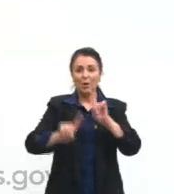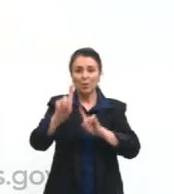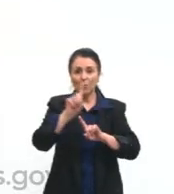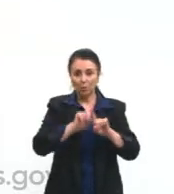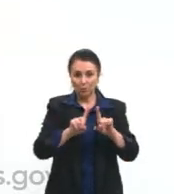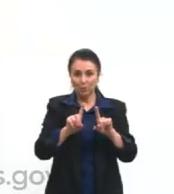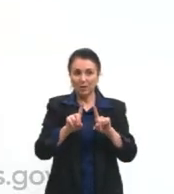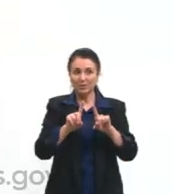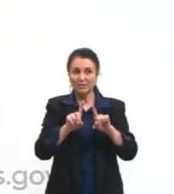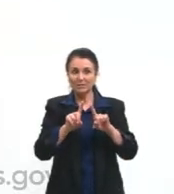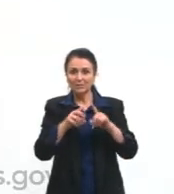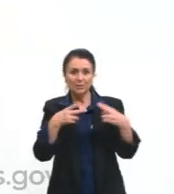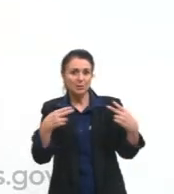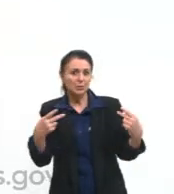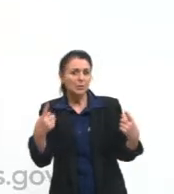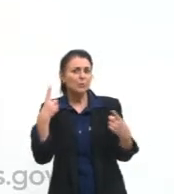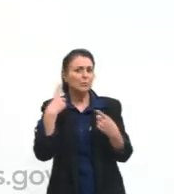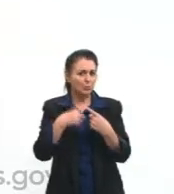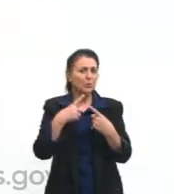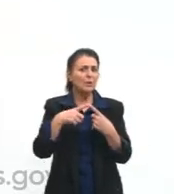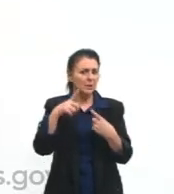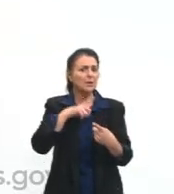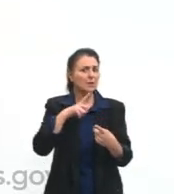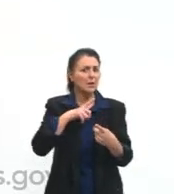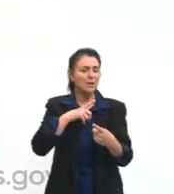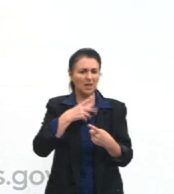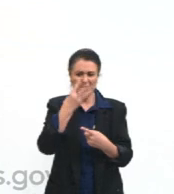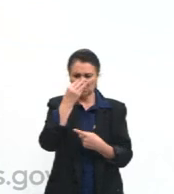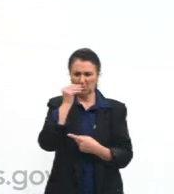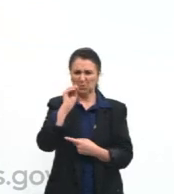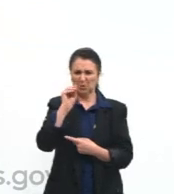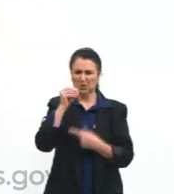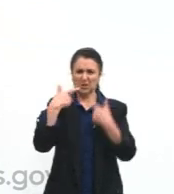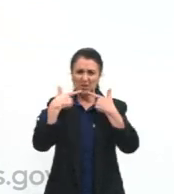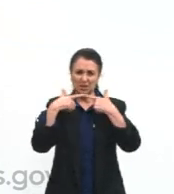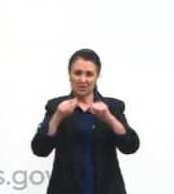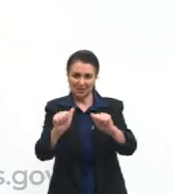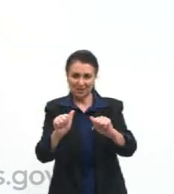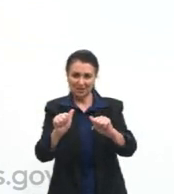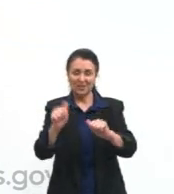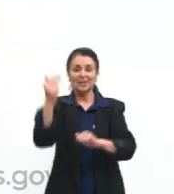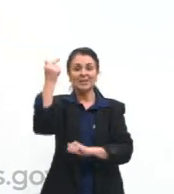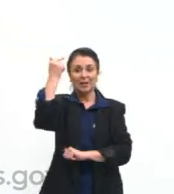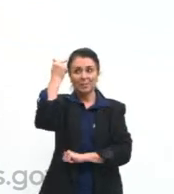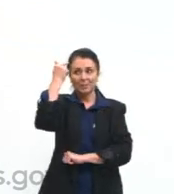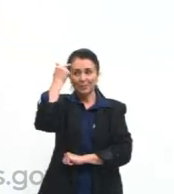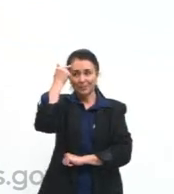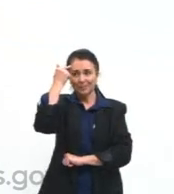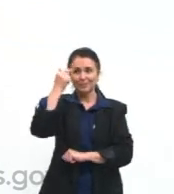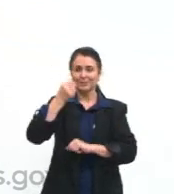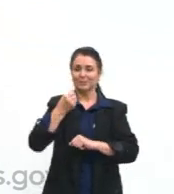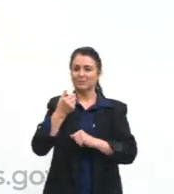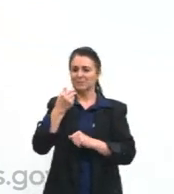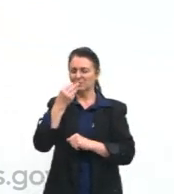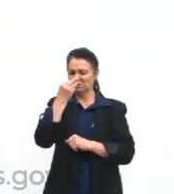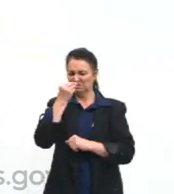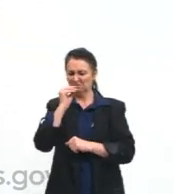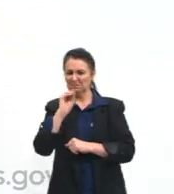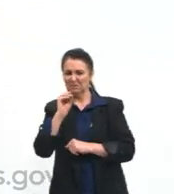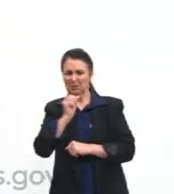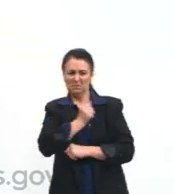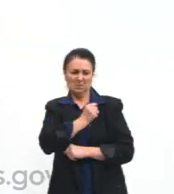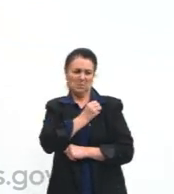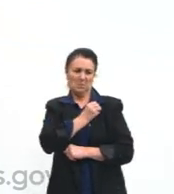causas desse nosso preconceito linguístico. Porque, para a gente pensar no preconceito, a gente tem que pensar que ele vem de um